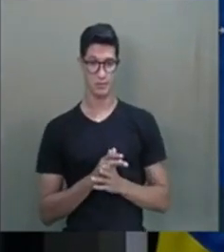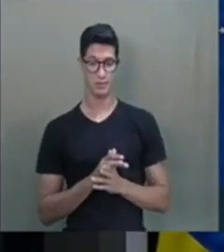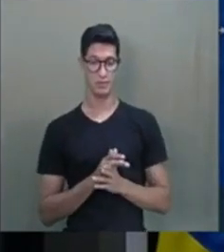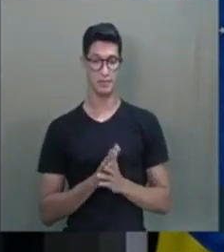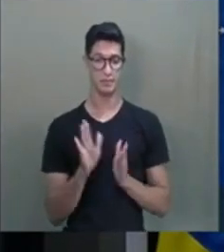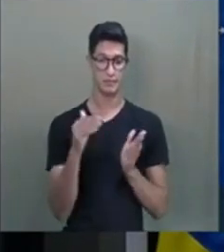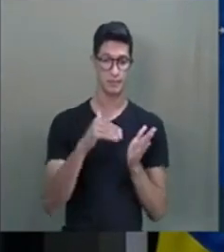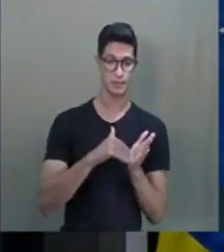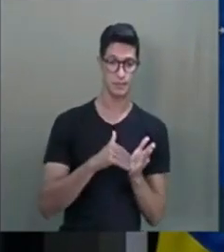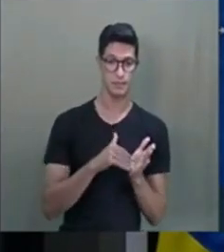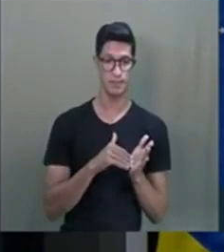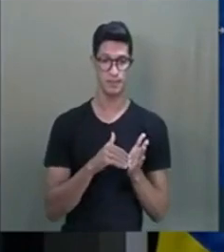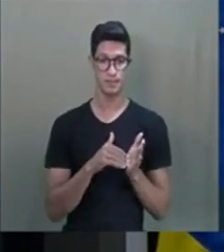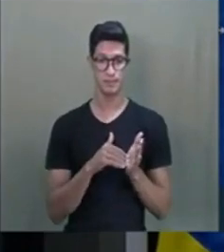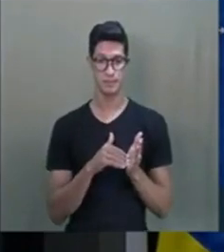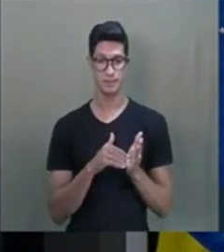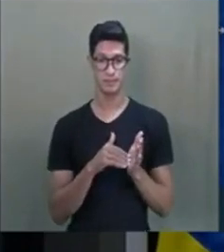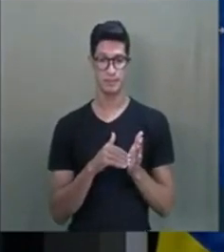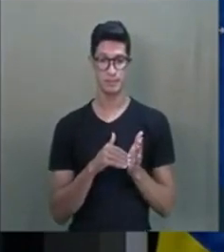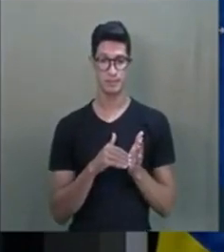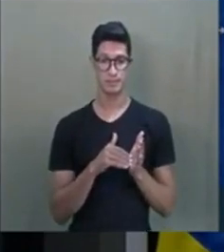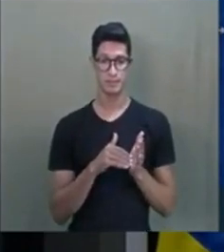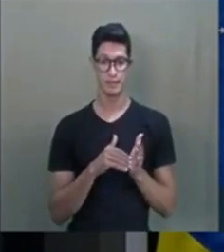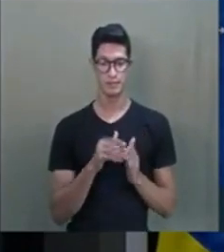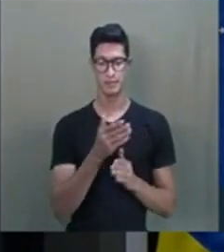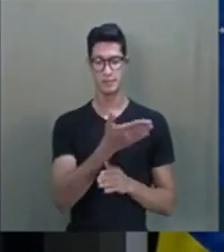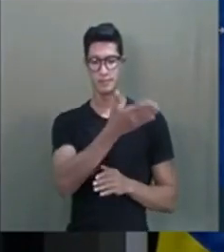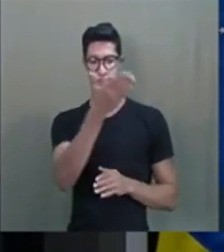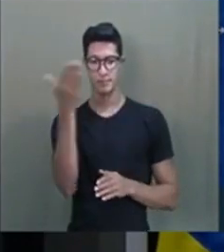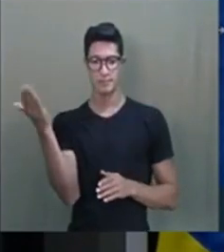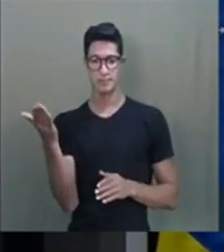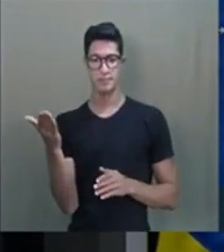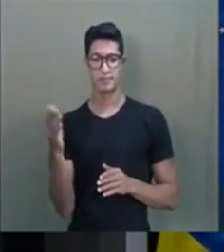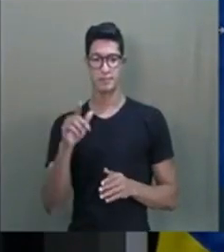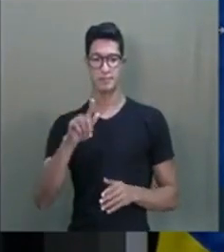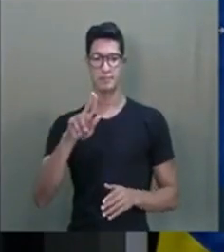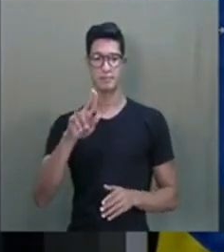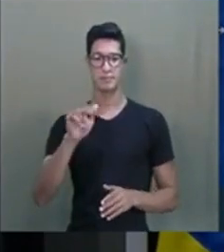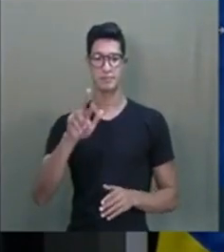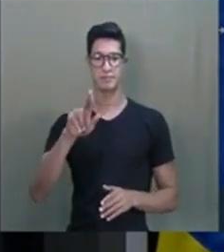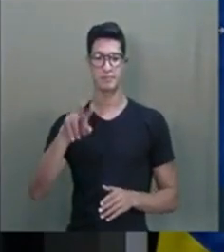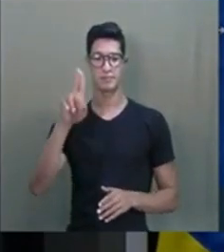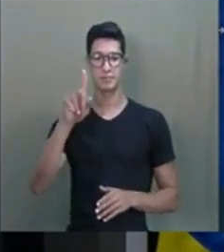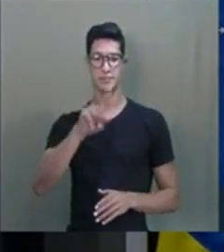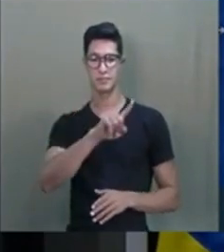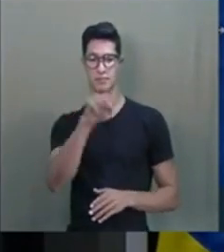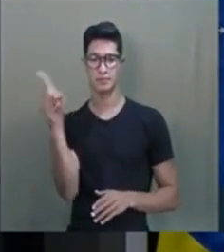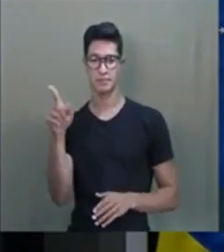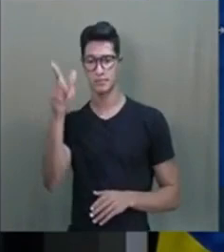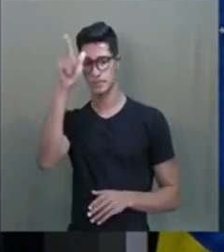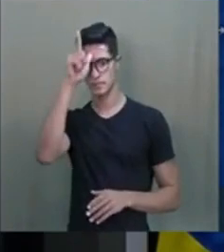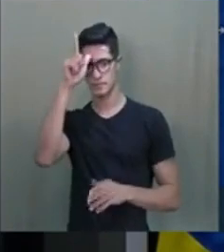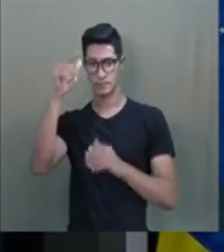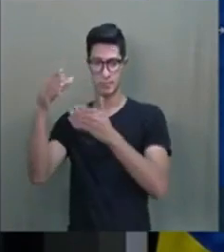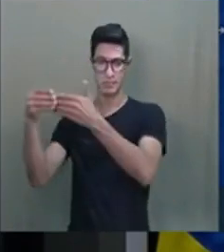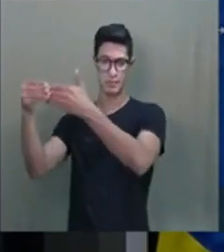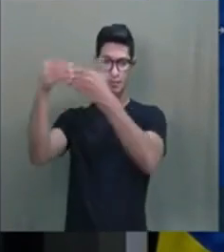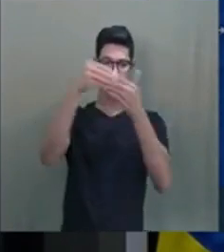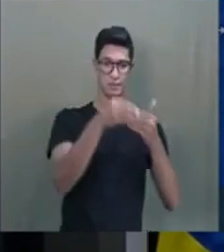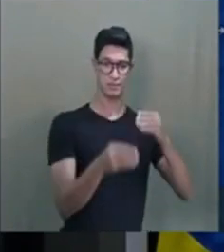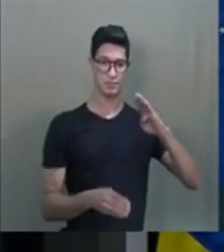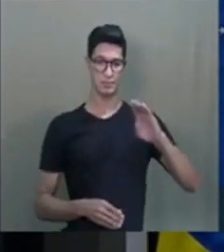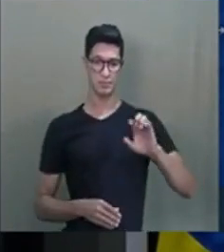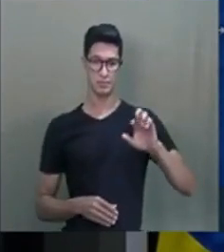até esses, essas, eles são considerados gurus lá, eles foram para a Alemanha, a convite do